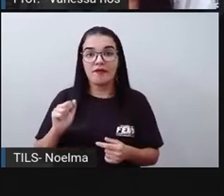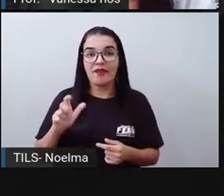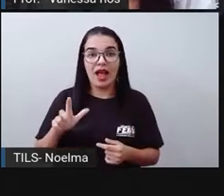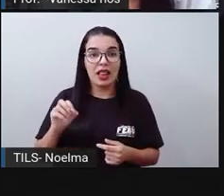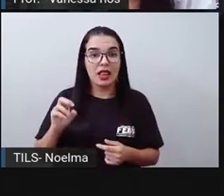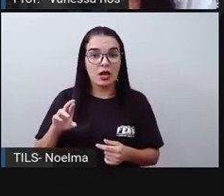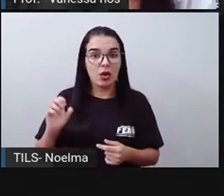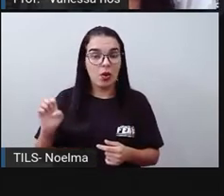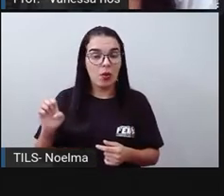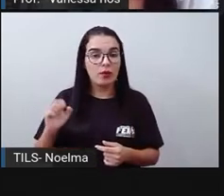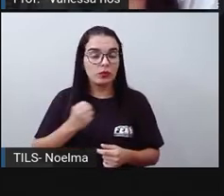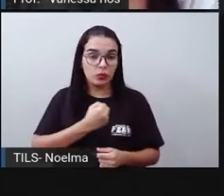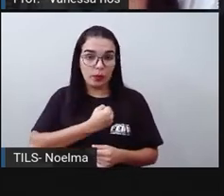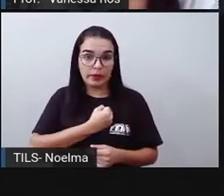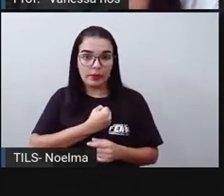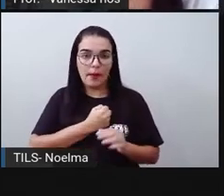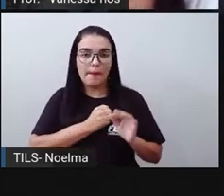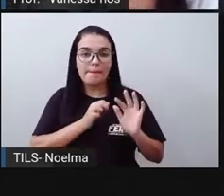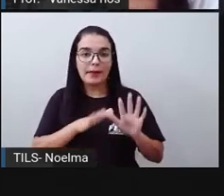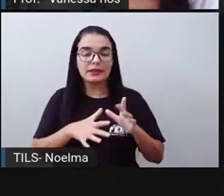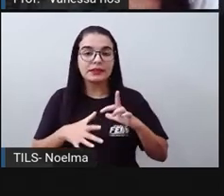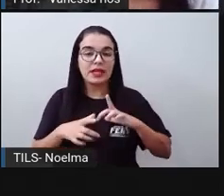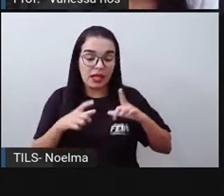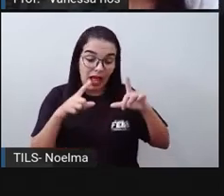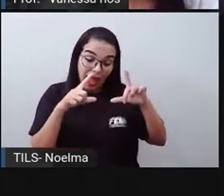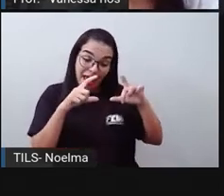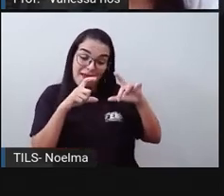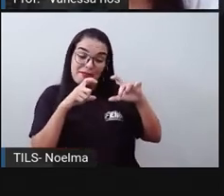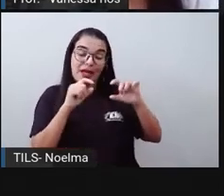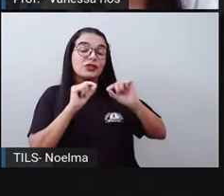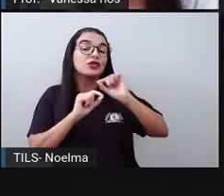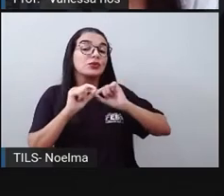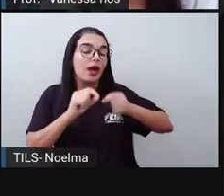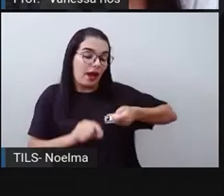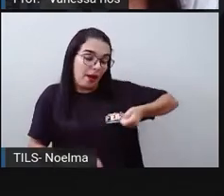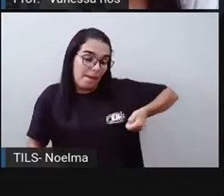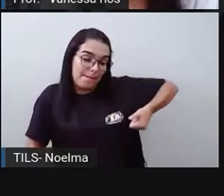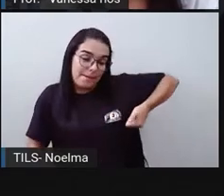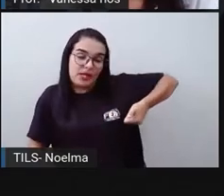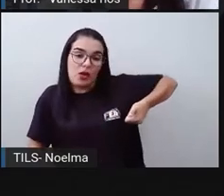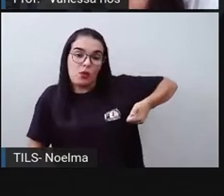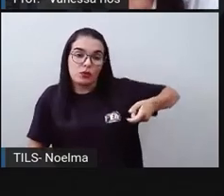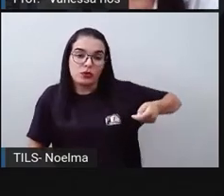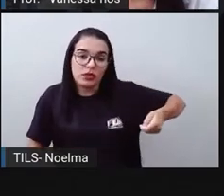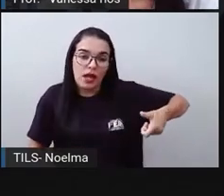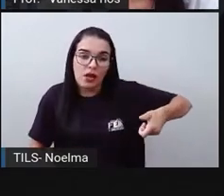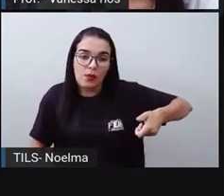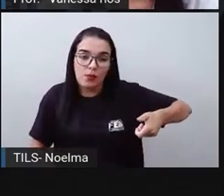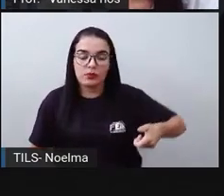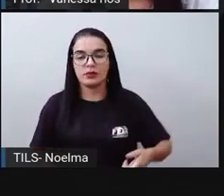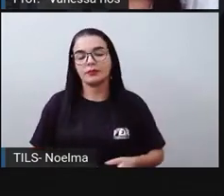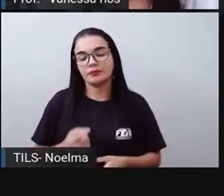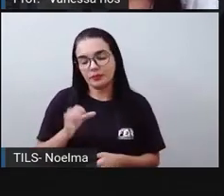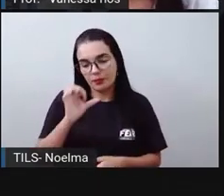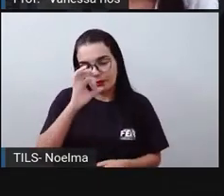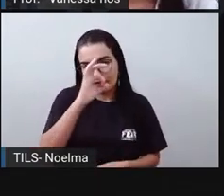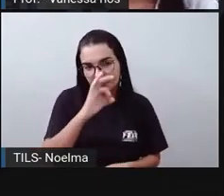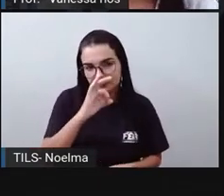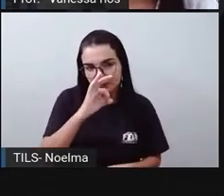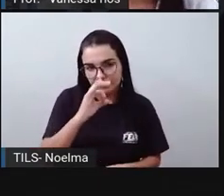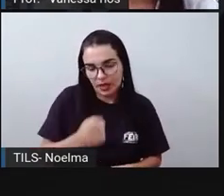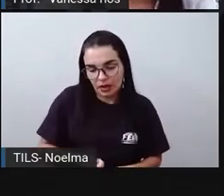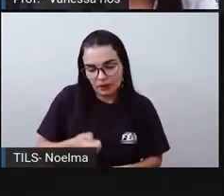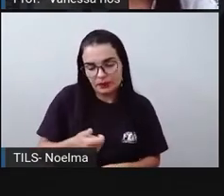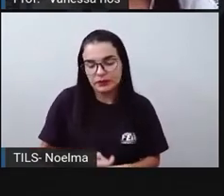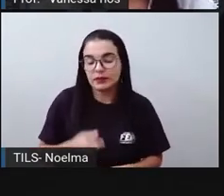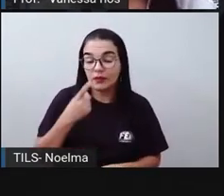aí dos algarismos, porque nós temos a imagem para ilustrar essa situação problema. Então, gente observa aqui, amigos que estão